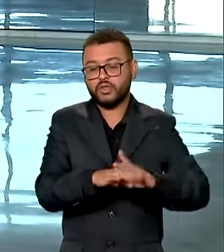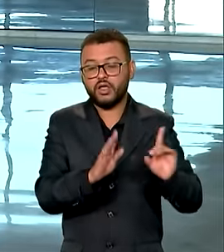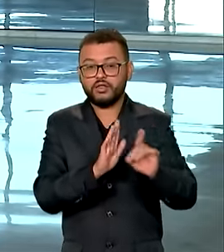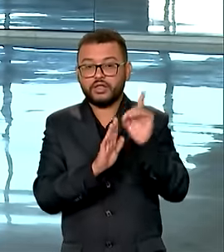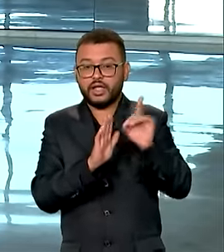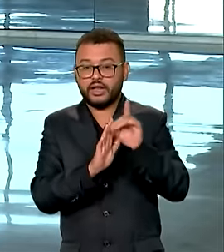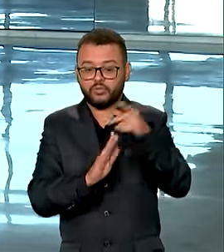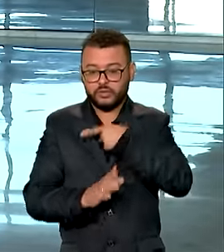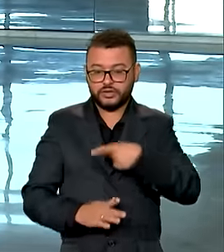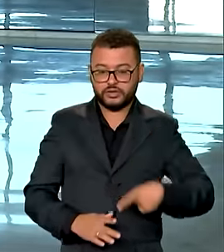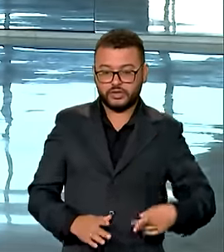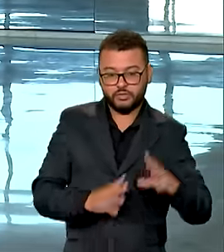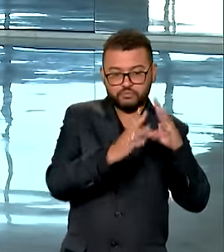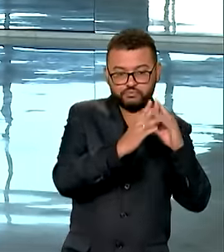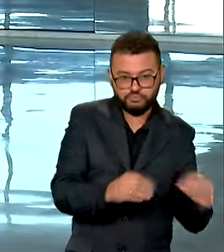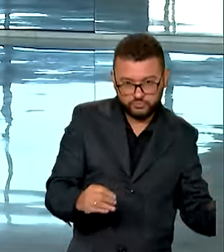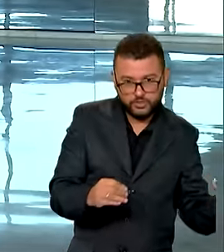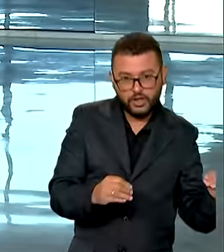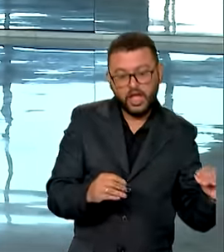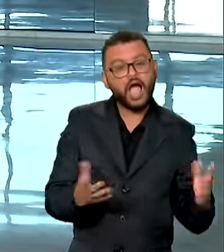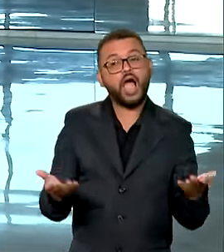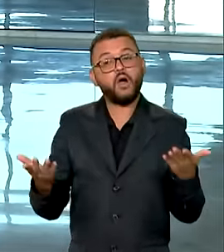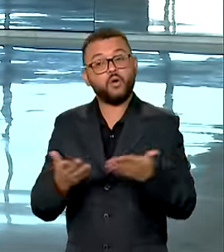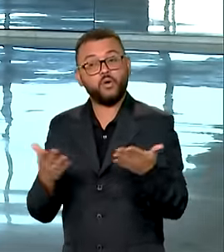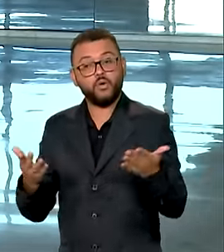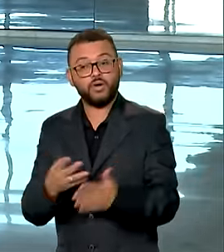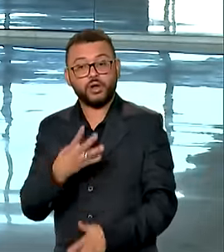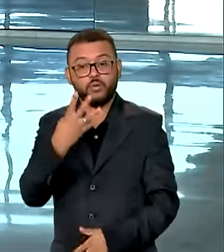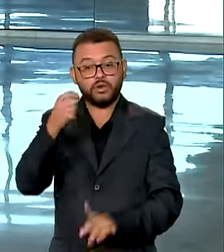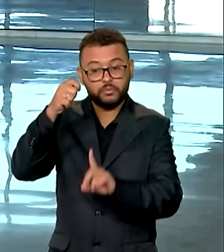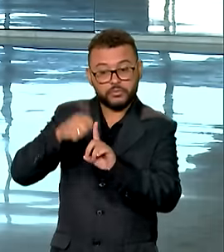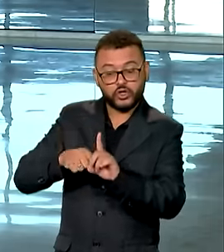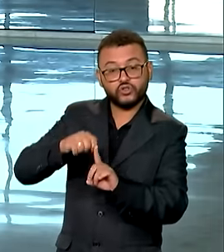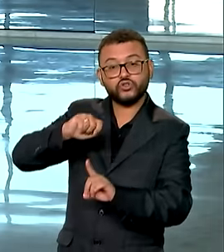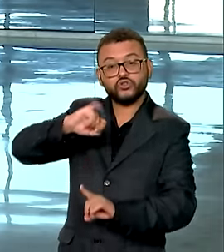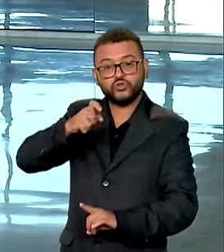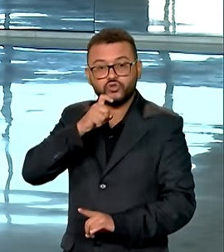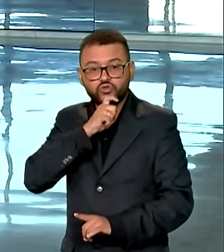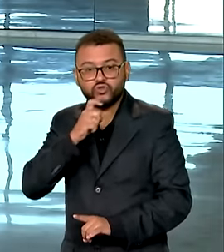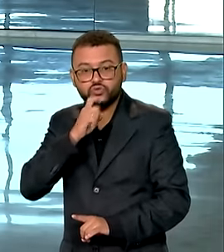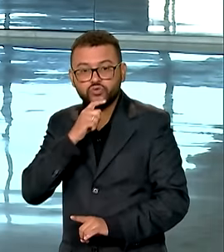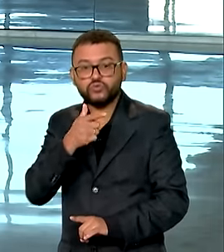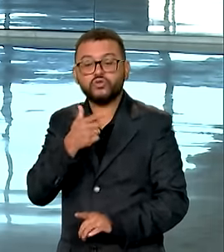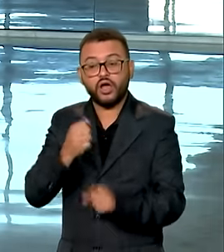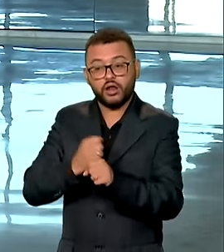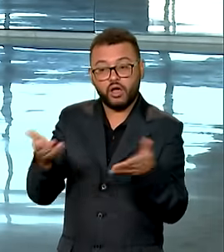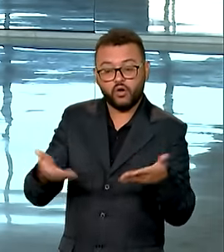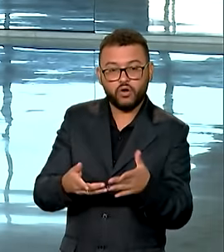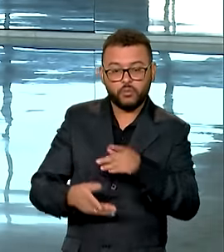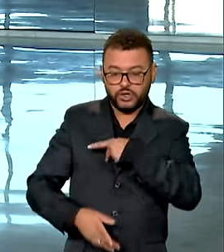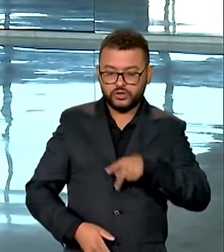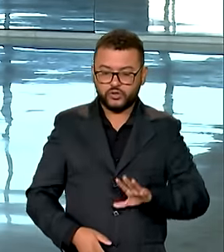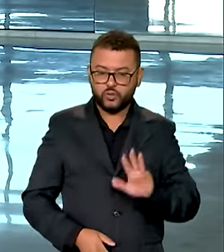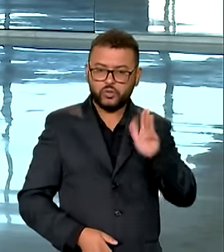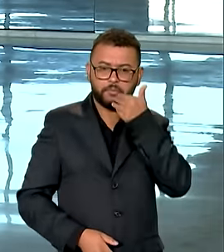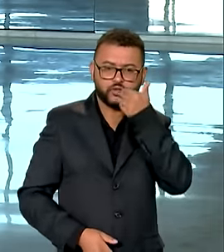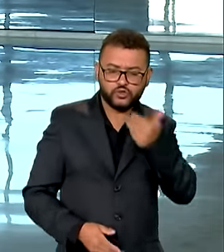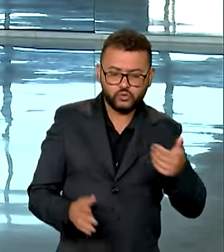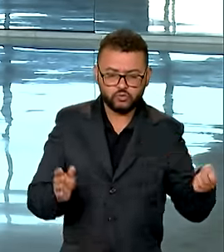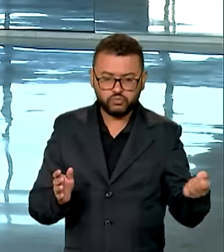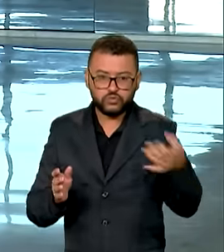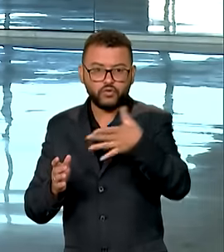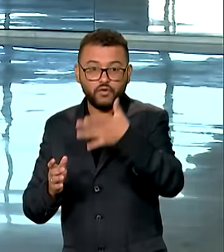presidencial, a Comissão Especial foi recriada em 4 de julho deste ano, por determinação do presidente Lula. Com novos